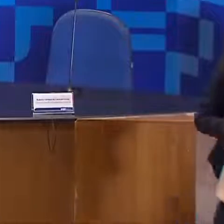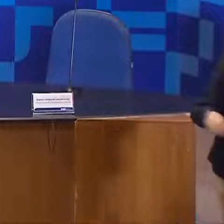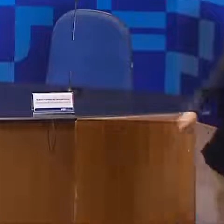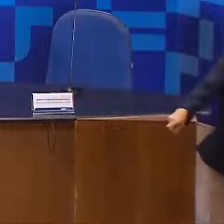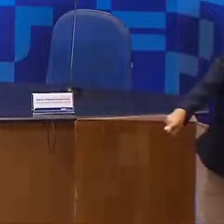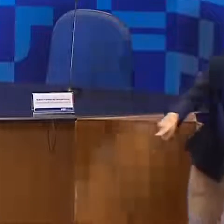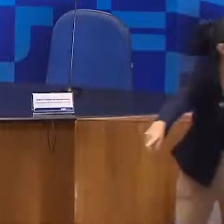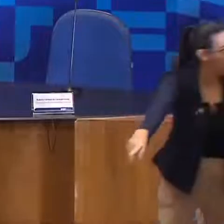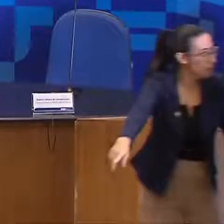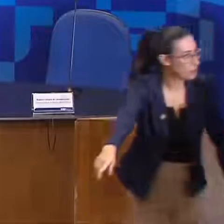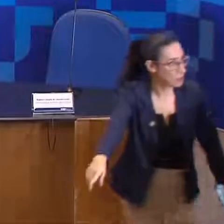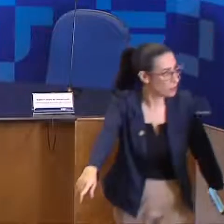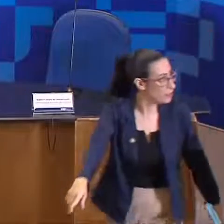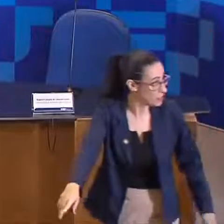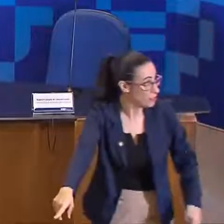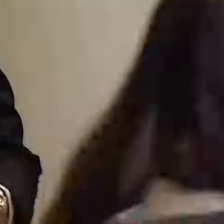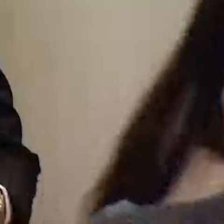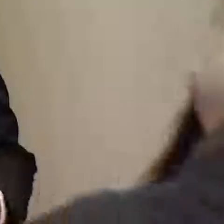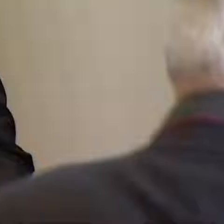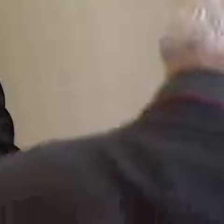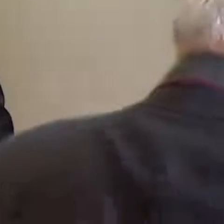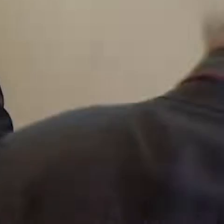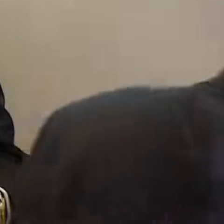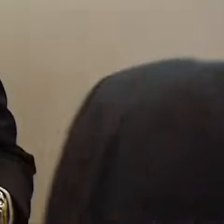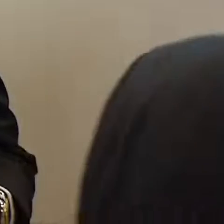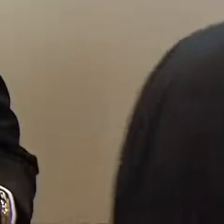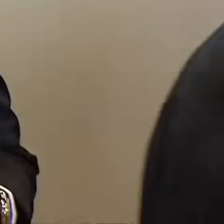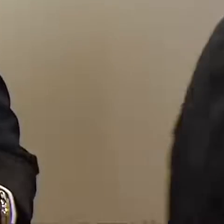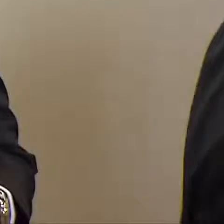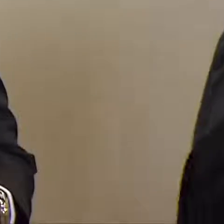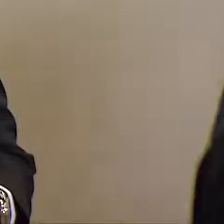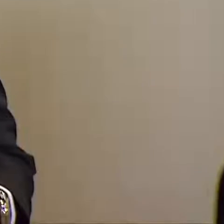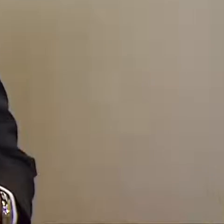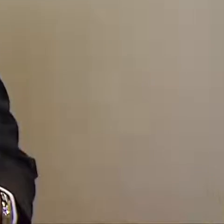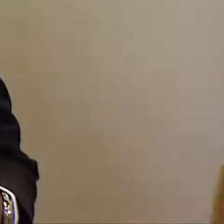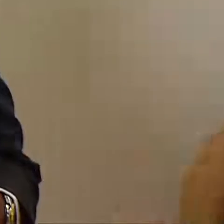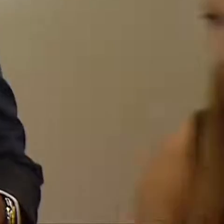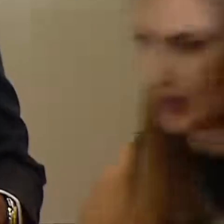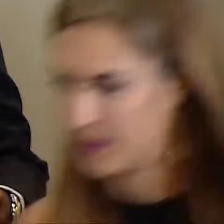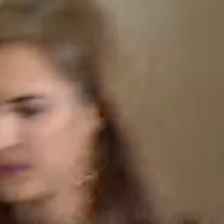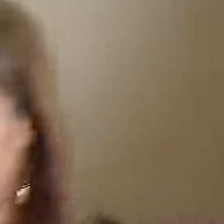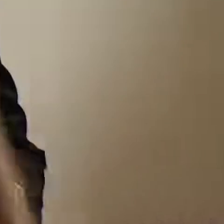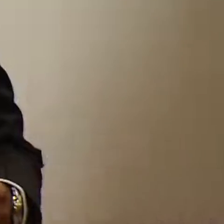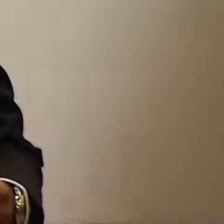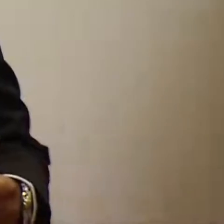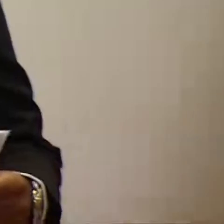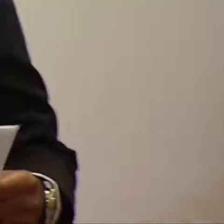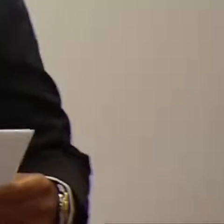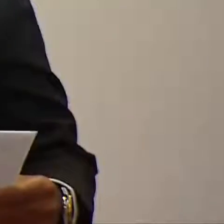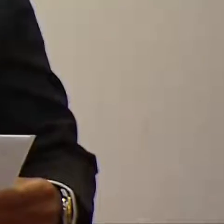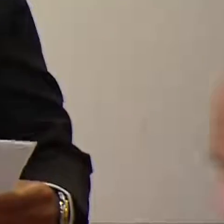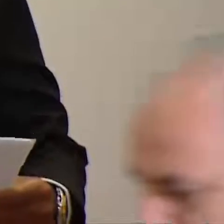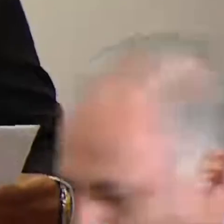Compõe à mesa as seguintes autoridades. O ministro de Estado da Educação, Vitor Godoy.